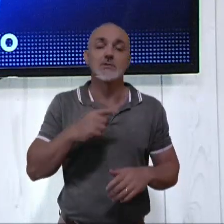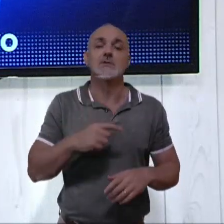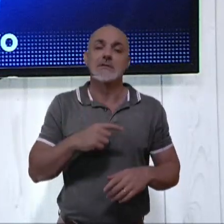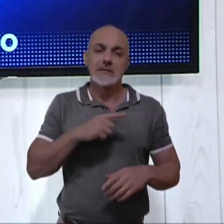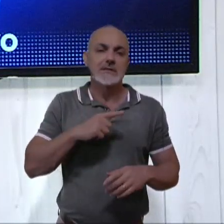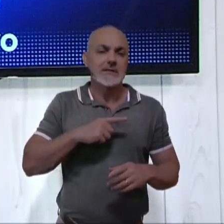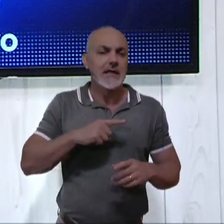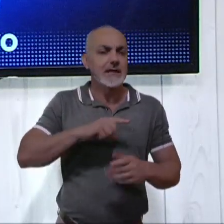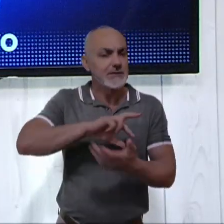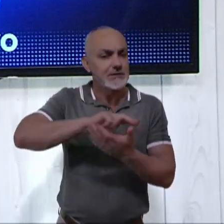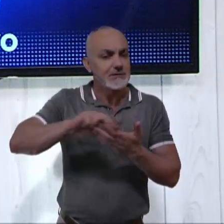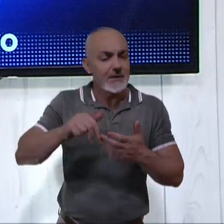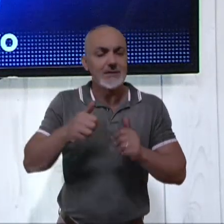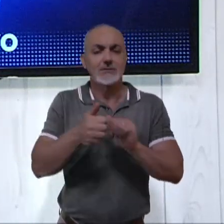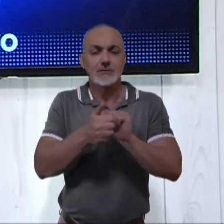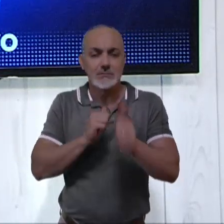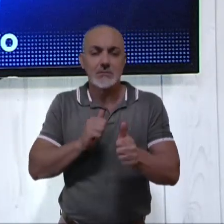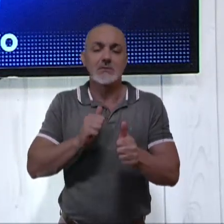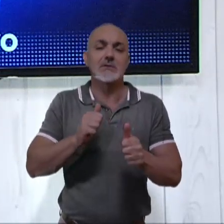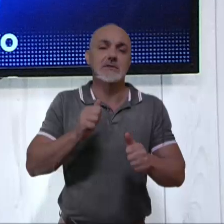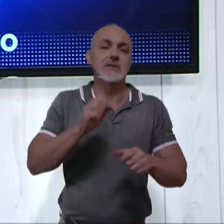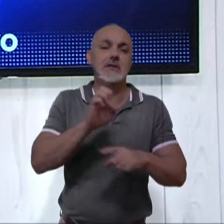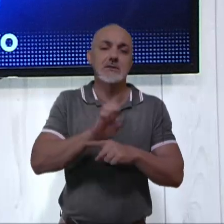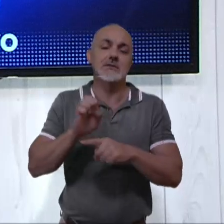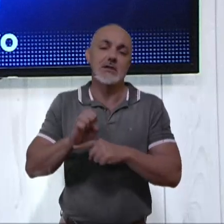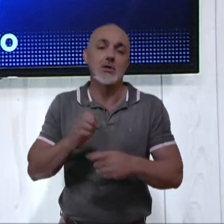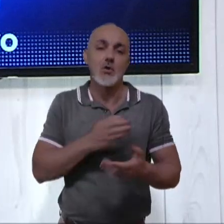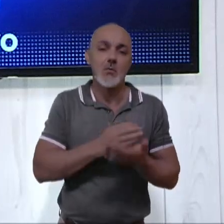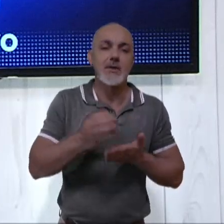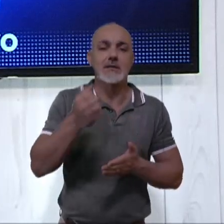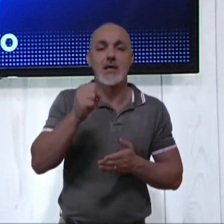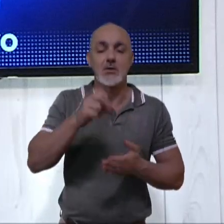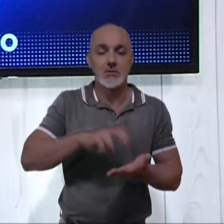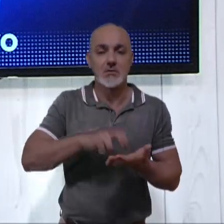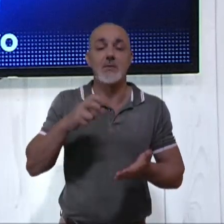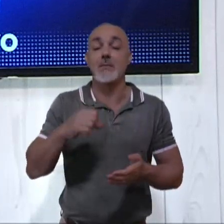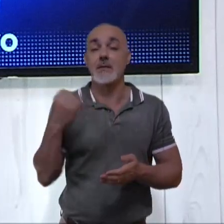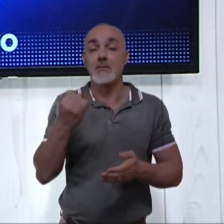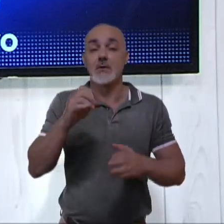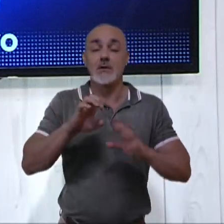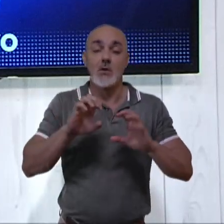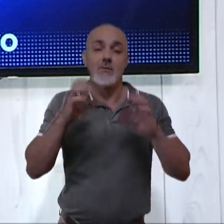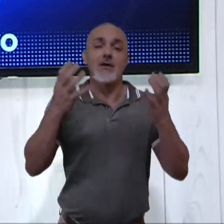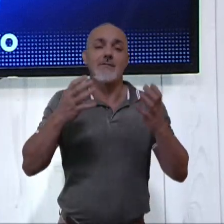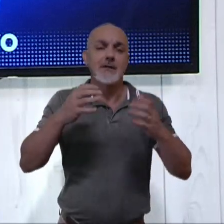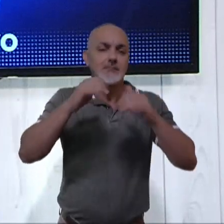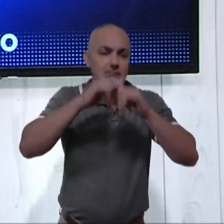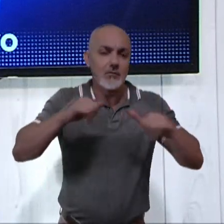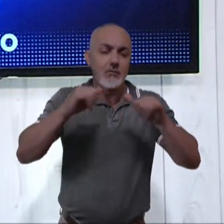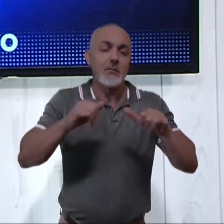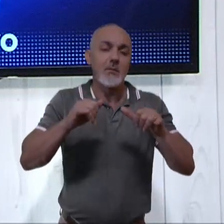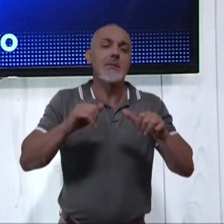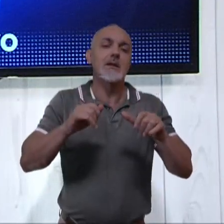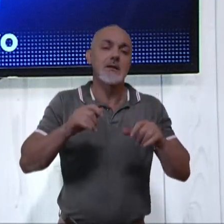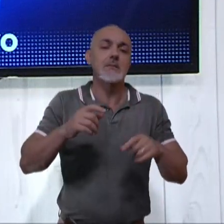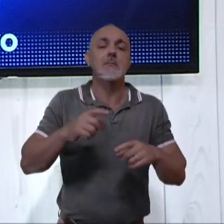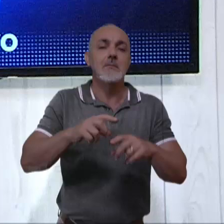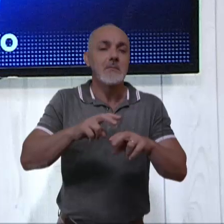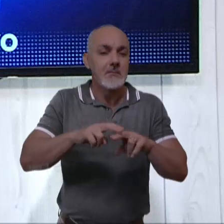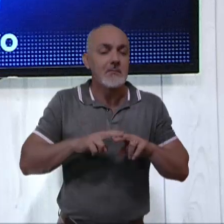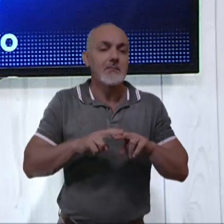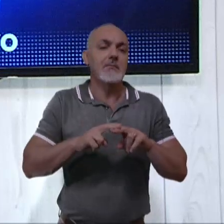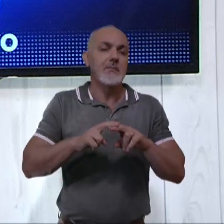grandes atletas do estado e começa às 8h da manhã. Uma coisa importante é que o evento é promovido pela Federação Mineira